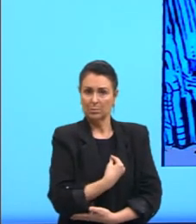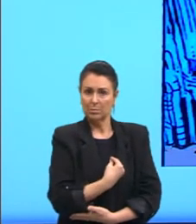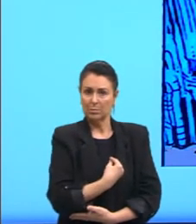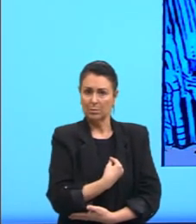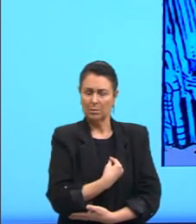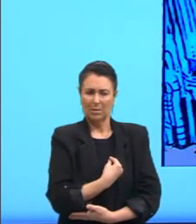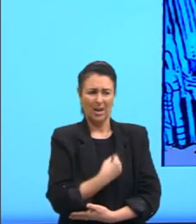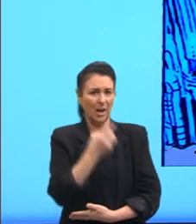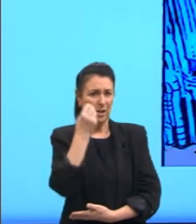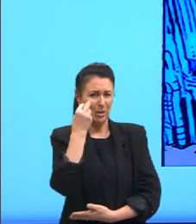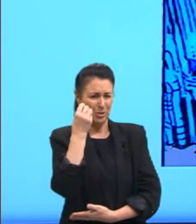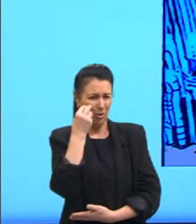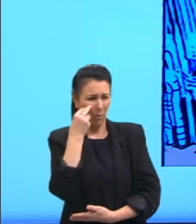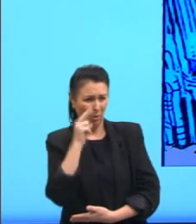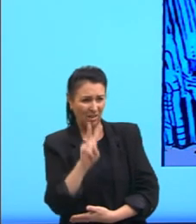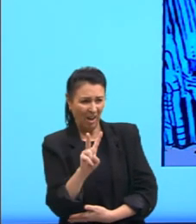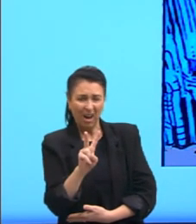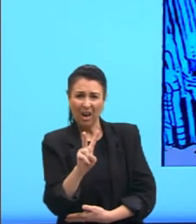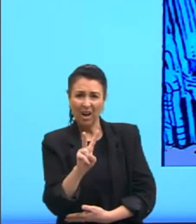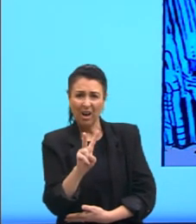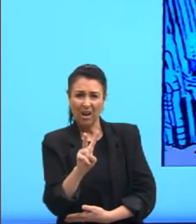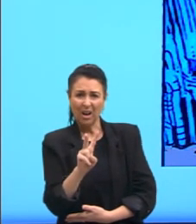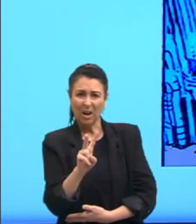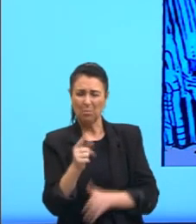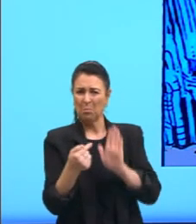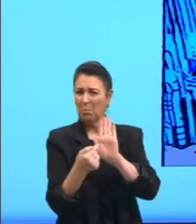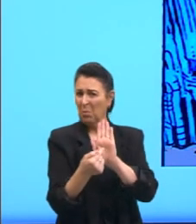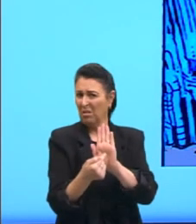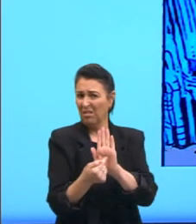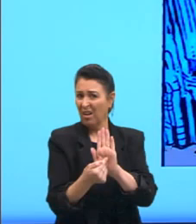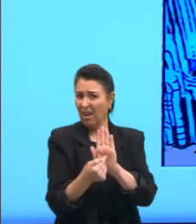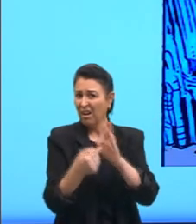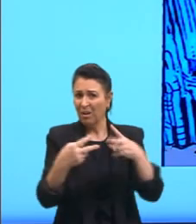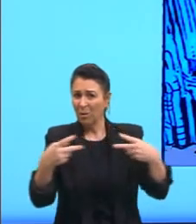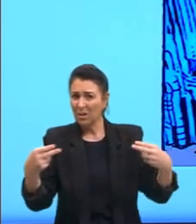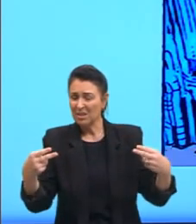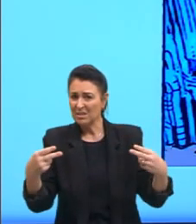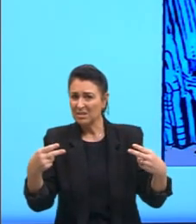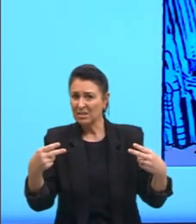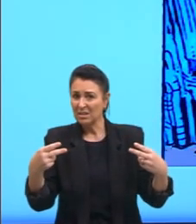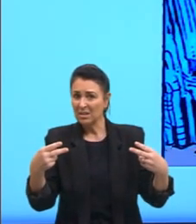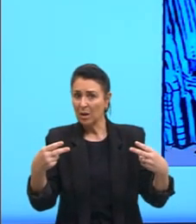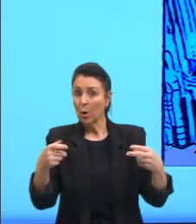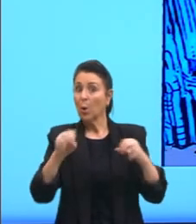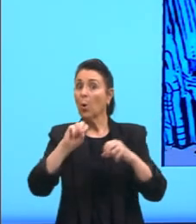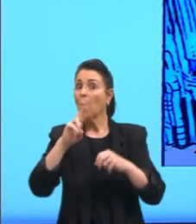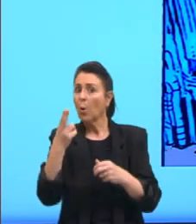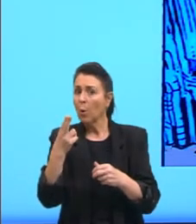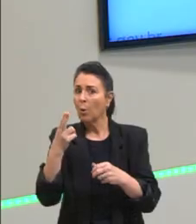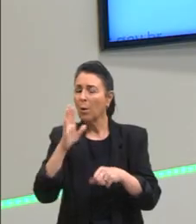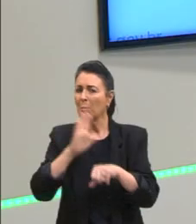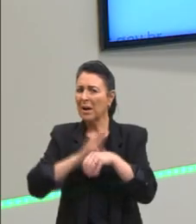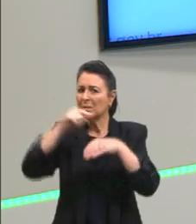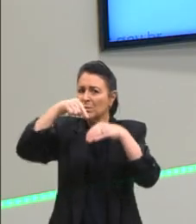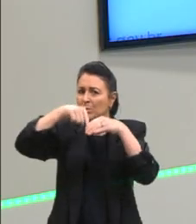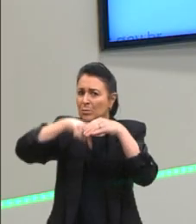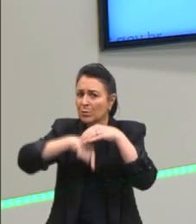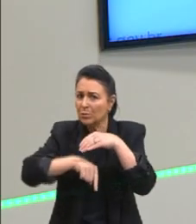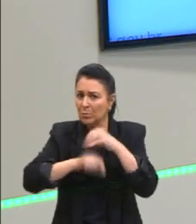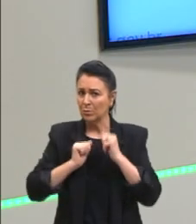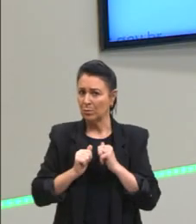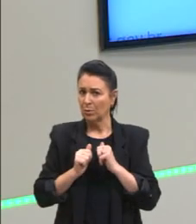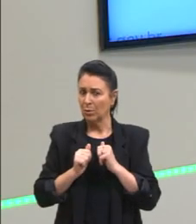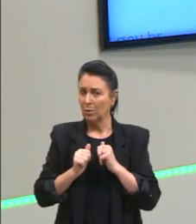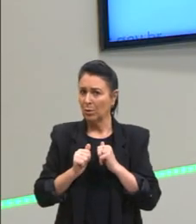aparência, ou nós devemos ir mais a fundo, sair da nossa zona de conforto? Quando nós recebemos informações,